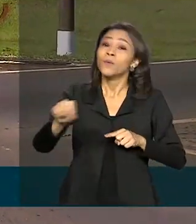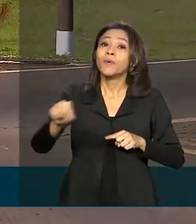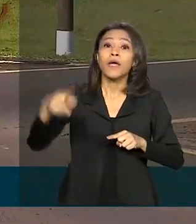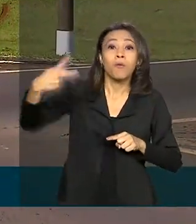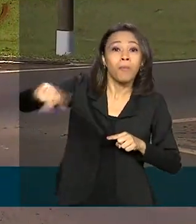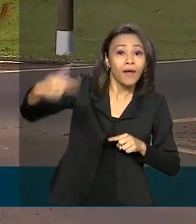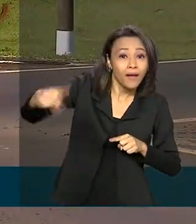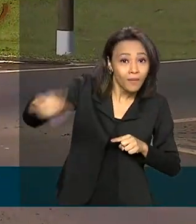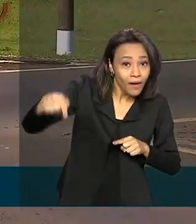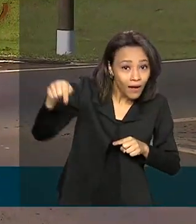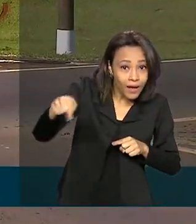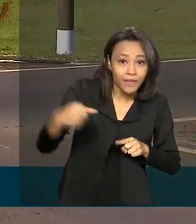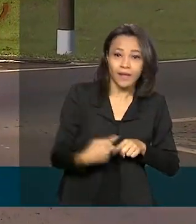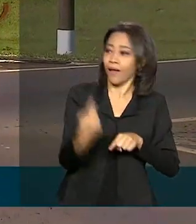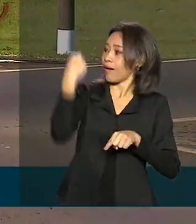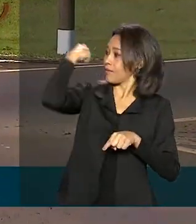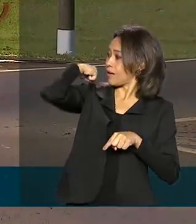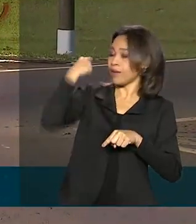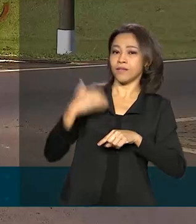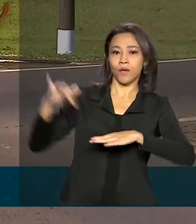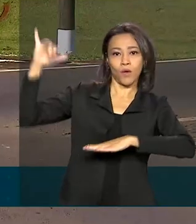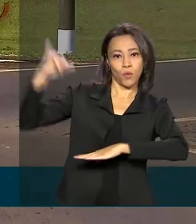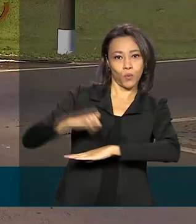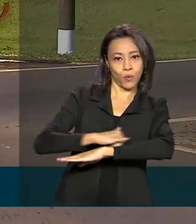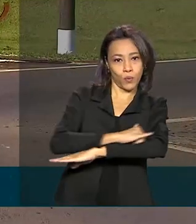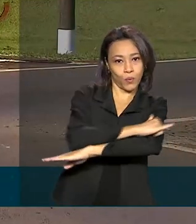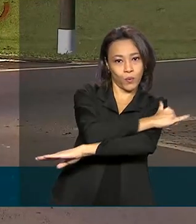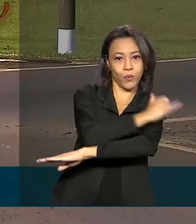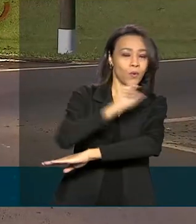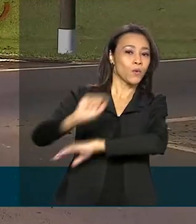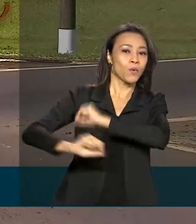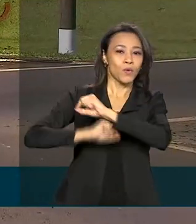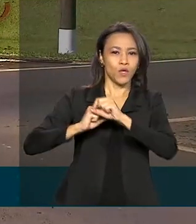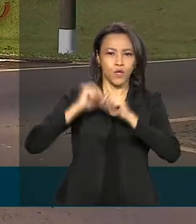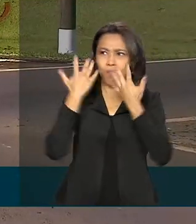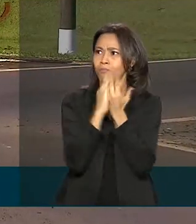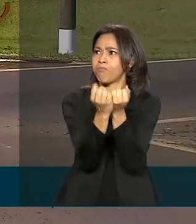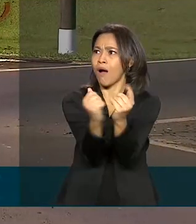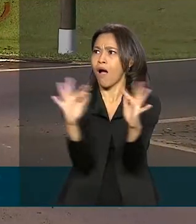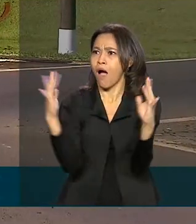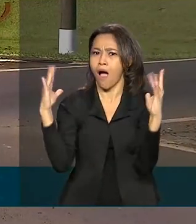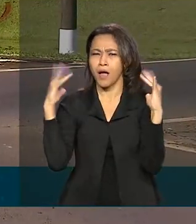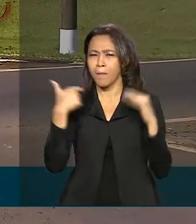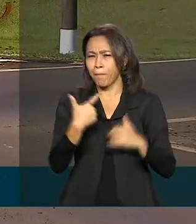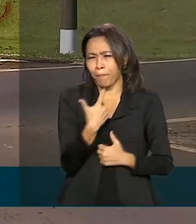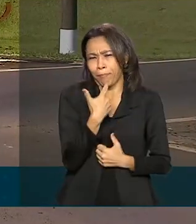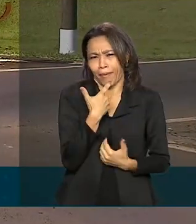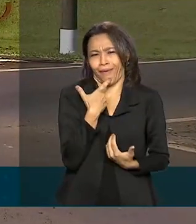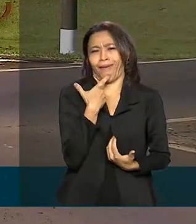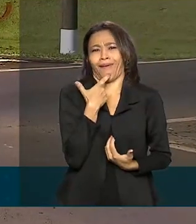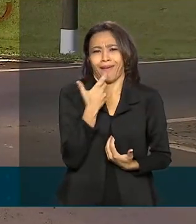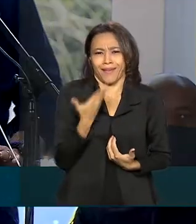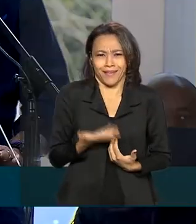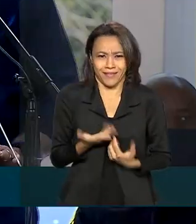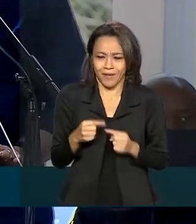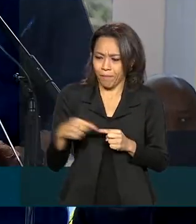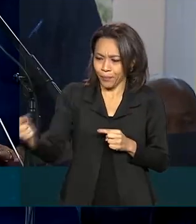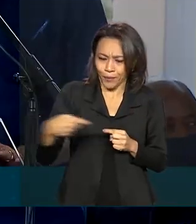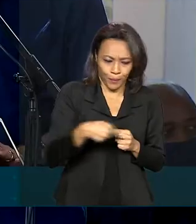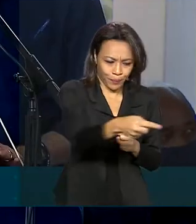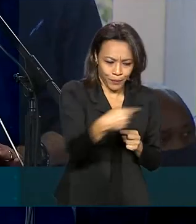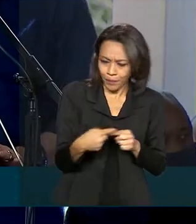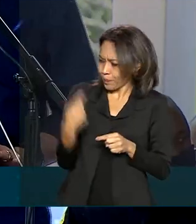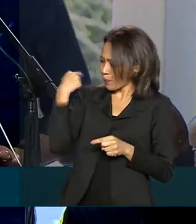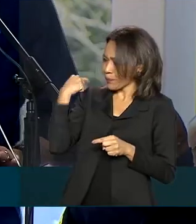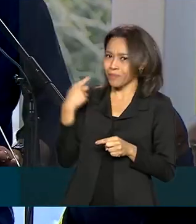Paraguai. Atrás, o Aeroporto e o Parque Nacional do Iguaçu, bem pertinho da tríplice fronteira. Hoje